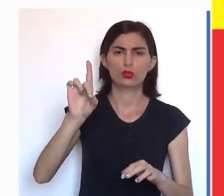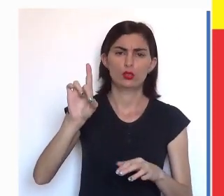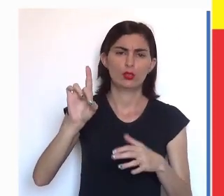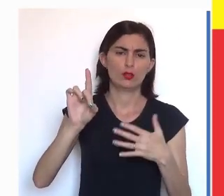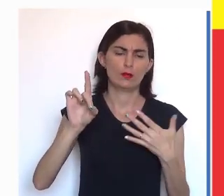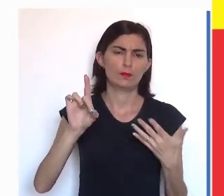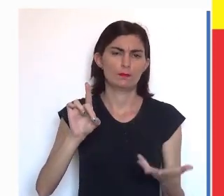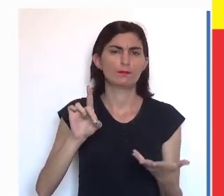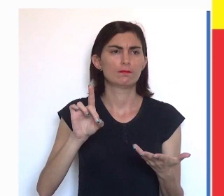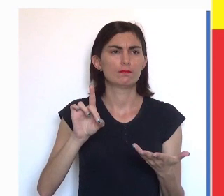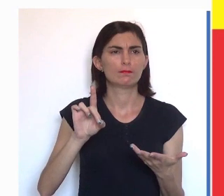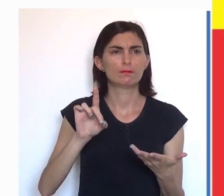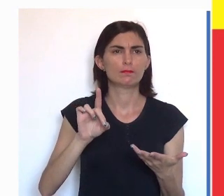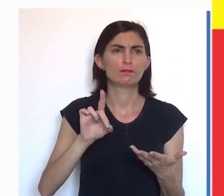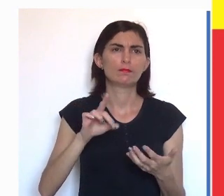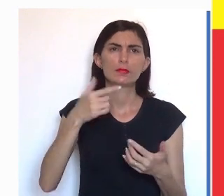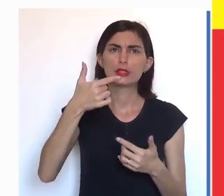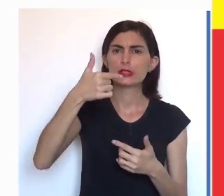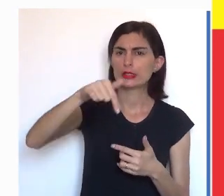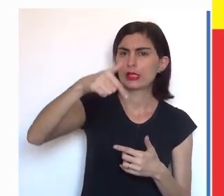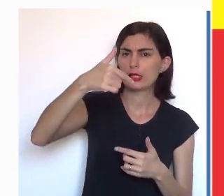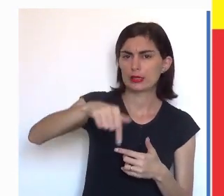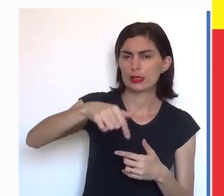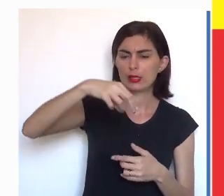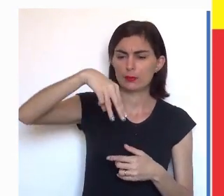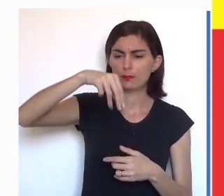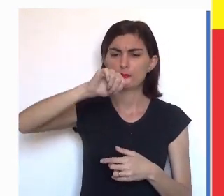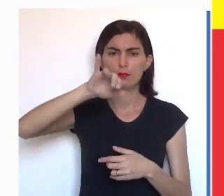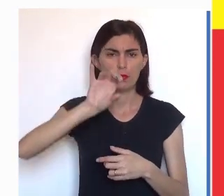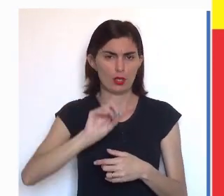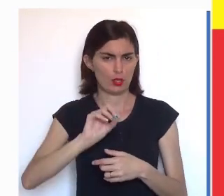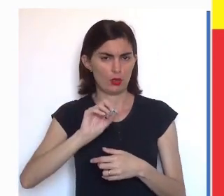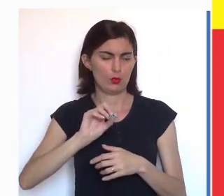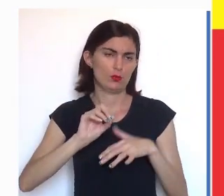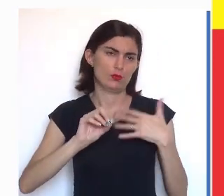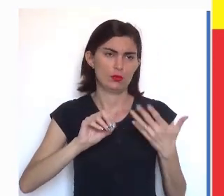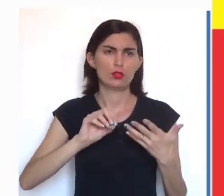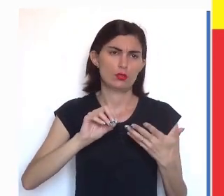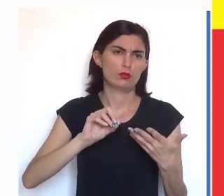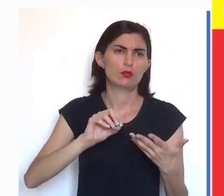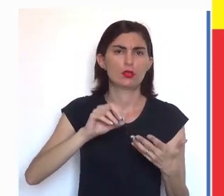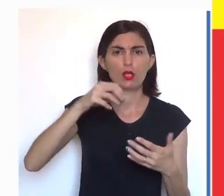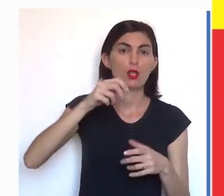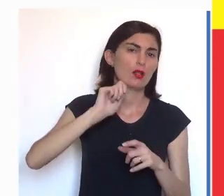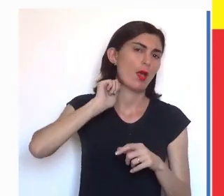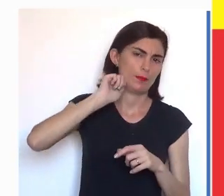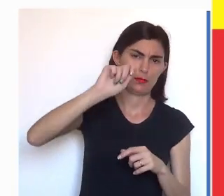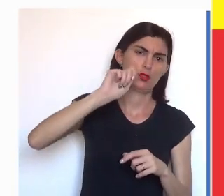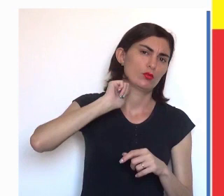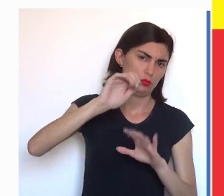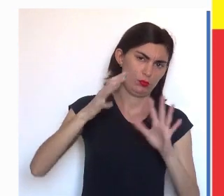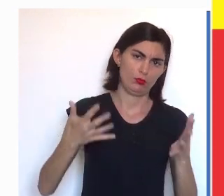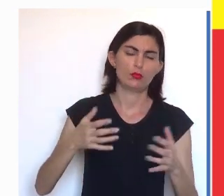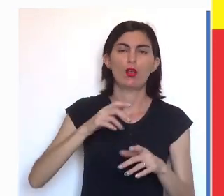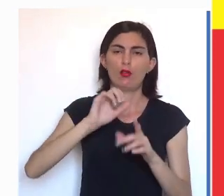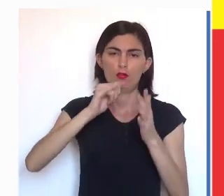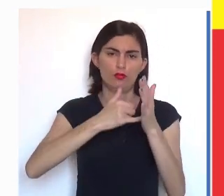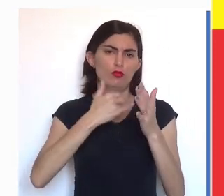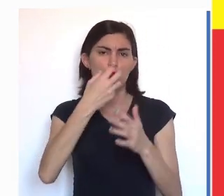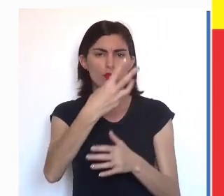17 de maio, quer dizer, 17 de abril,